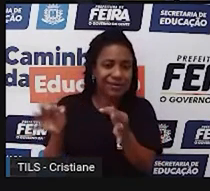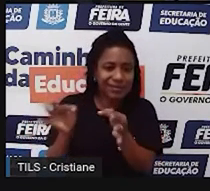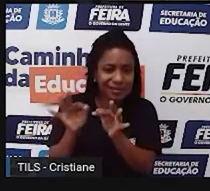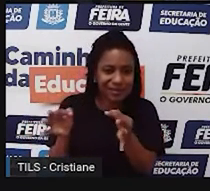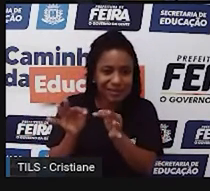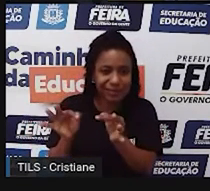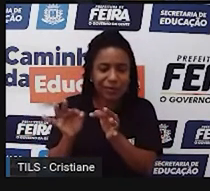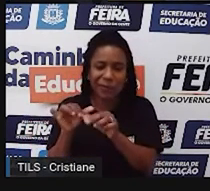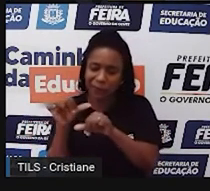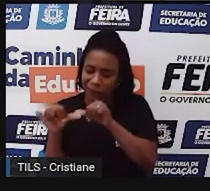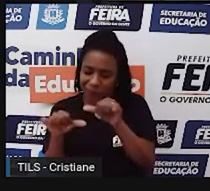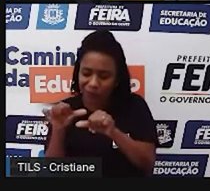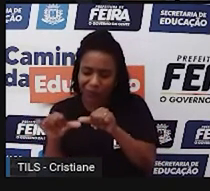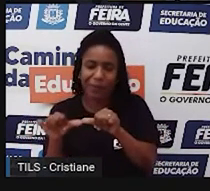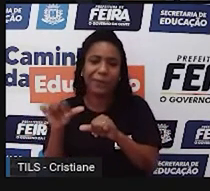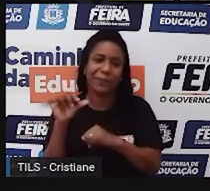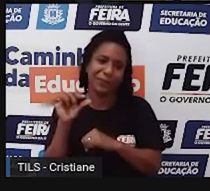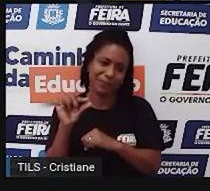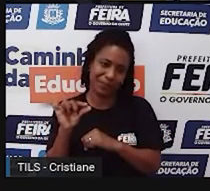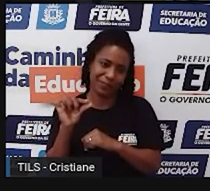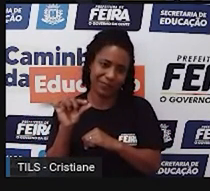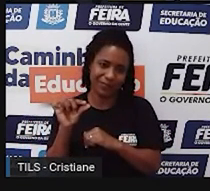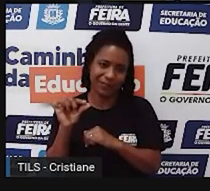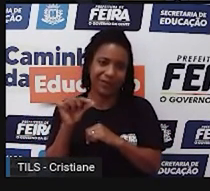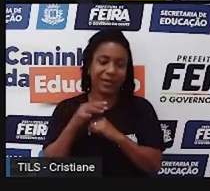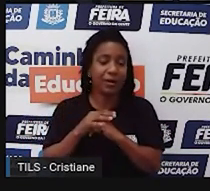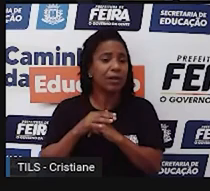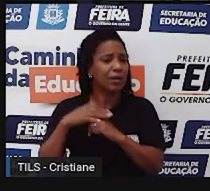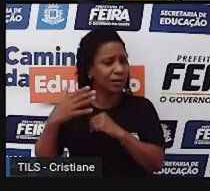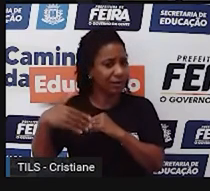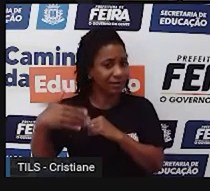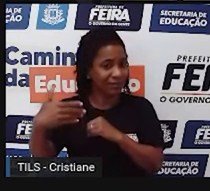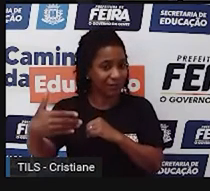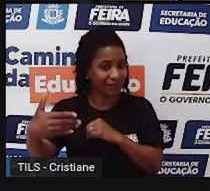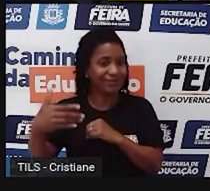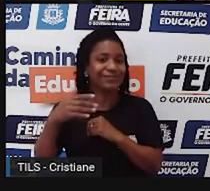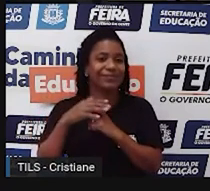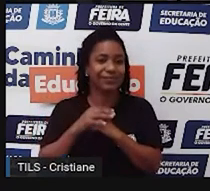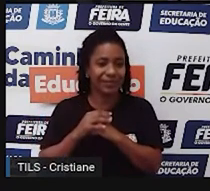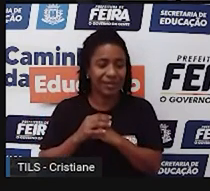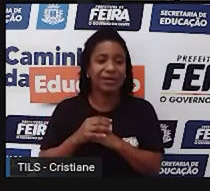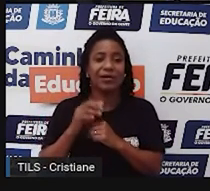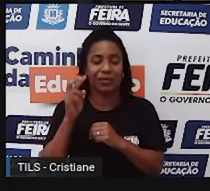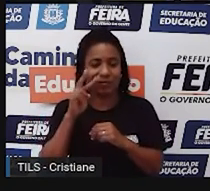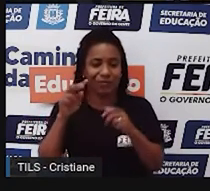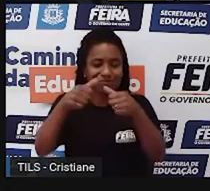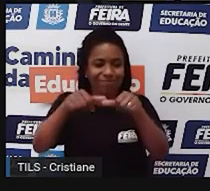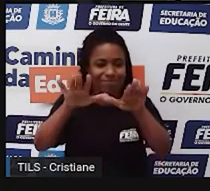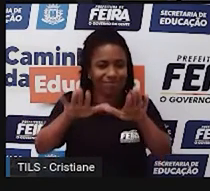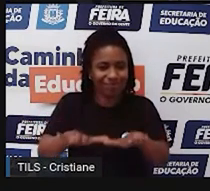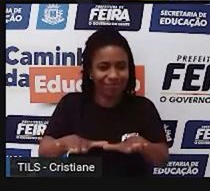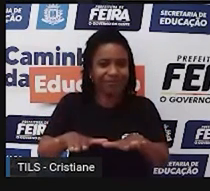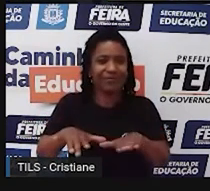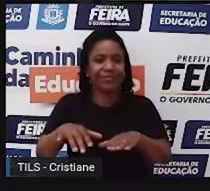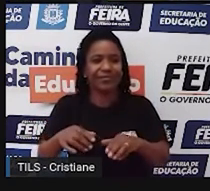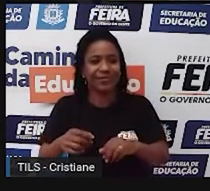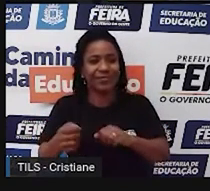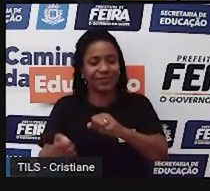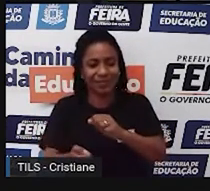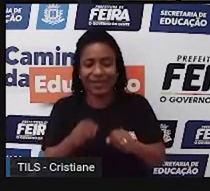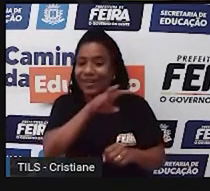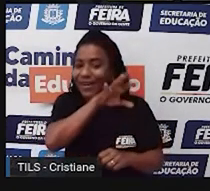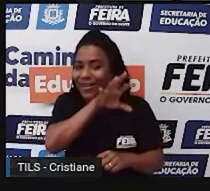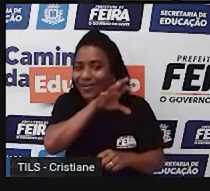era pouca, o impacto era pouco. A partir do momento que o homem, ele foi se sedentarizando, né, quando ele começou a criar